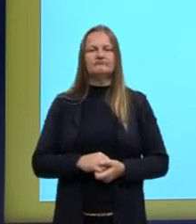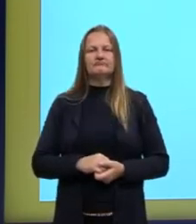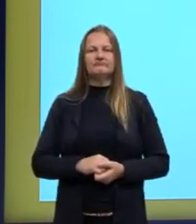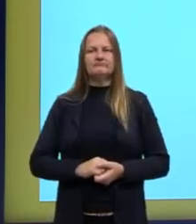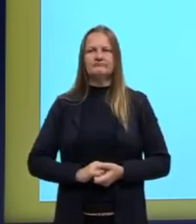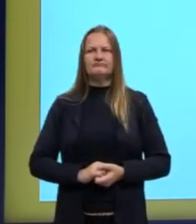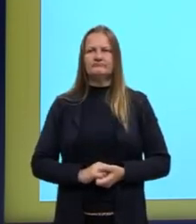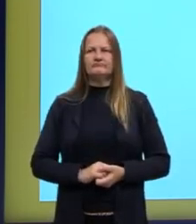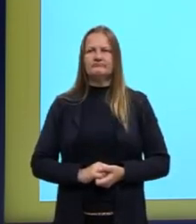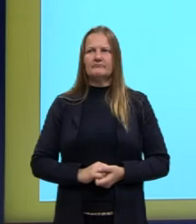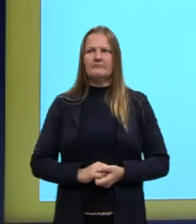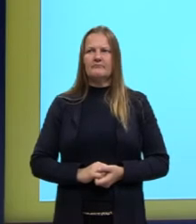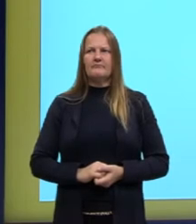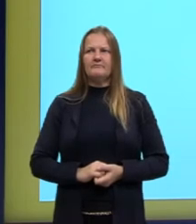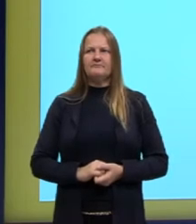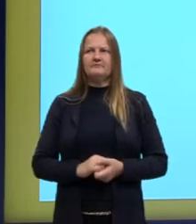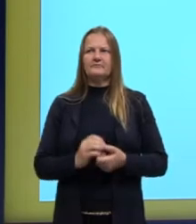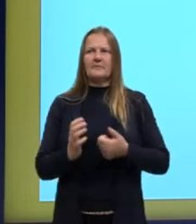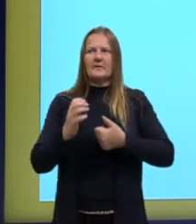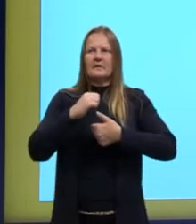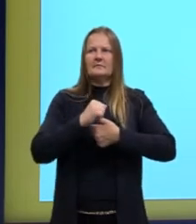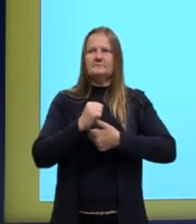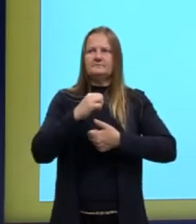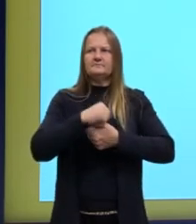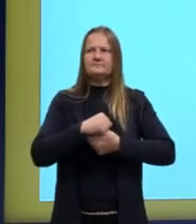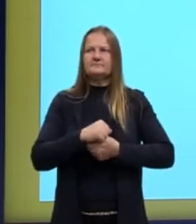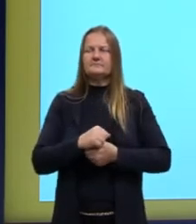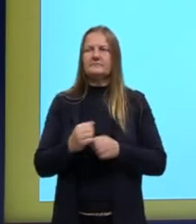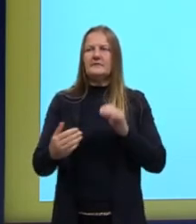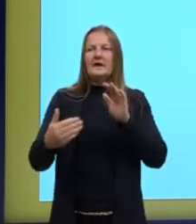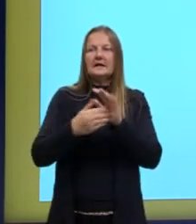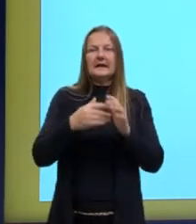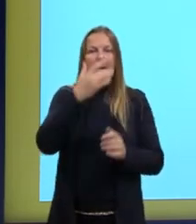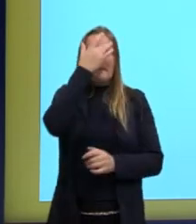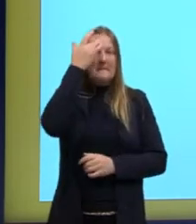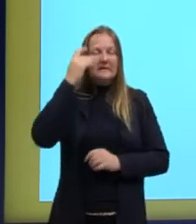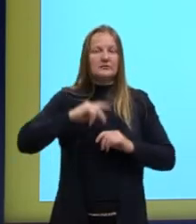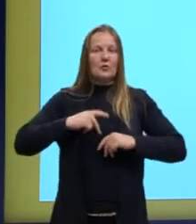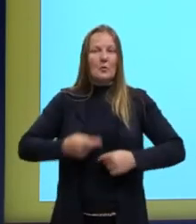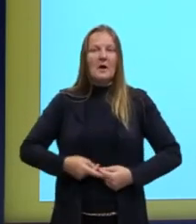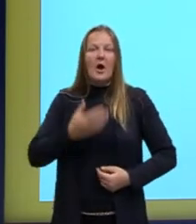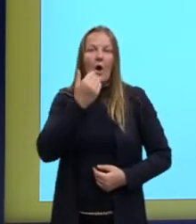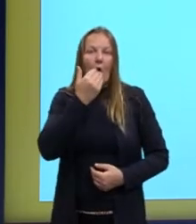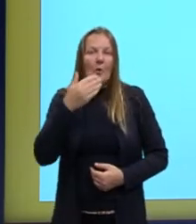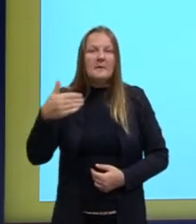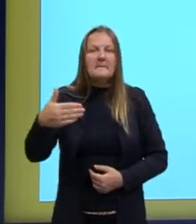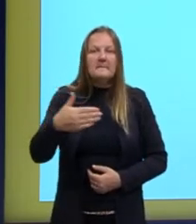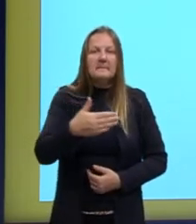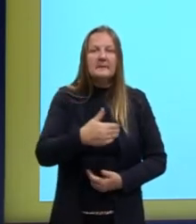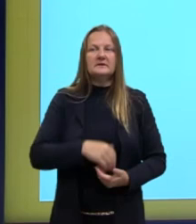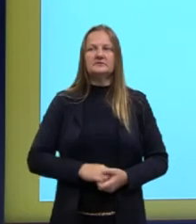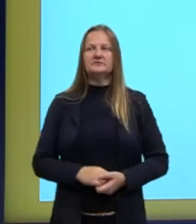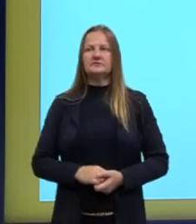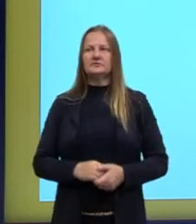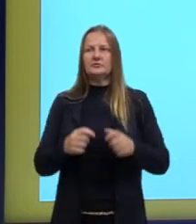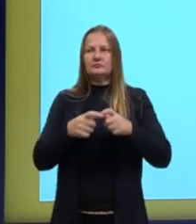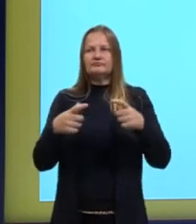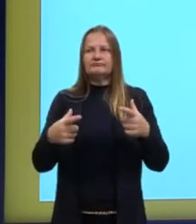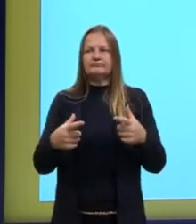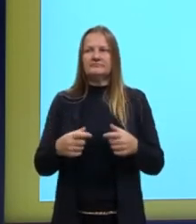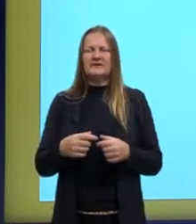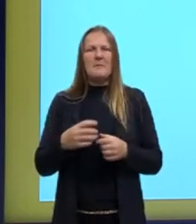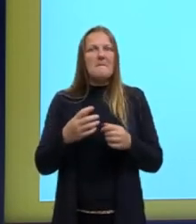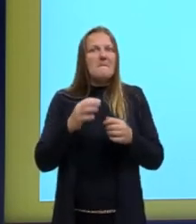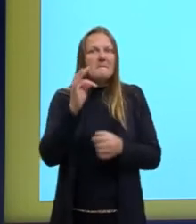Certo? E aí, então, pode chegar também aos humanos que vão se alimentar desses peixes grandes que estão com